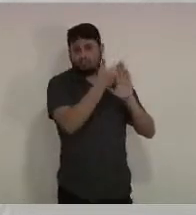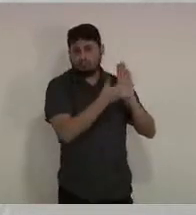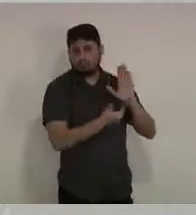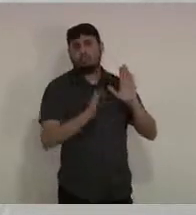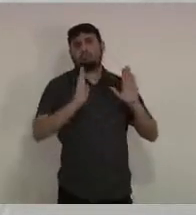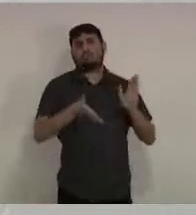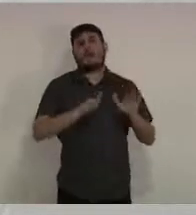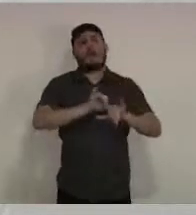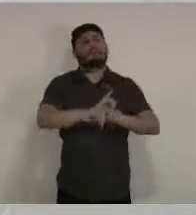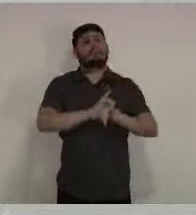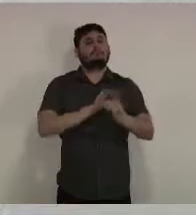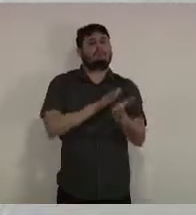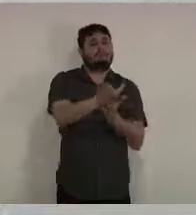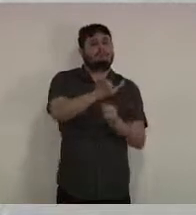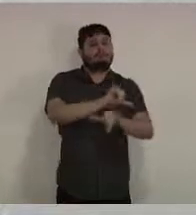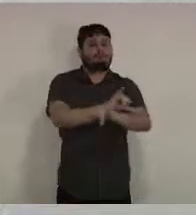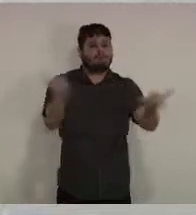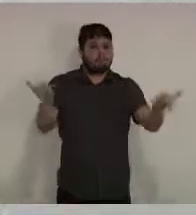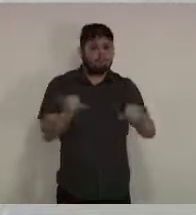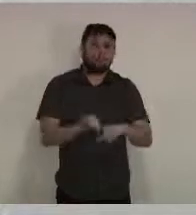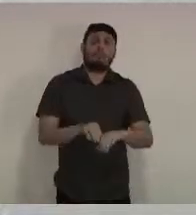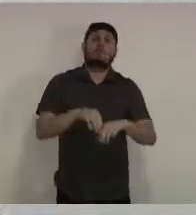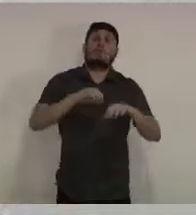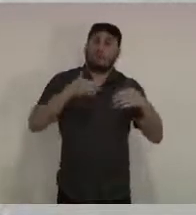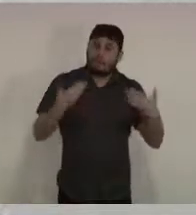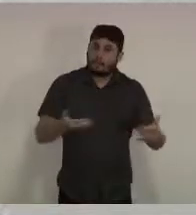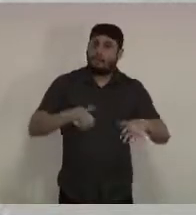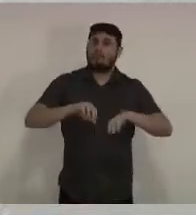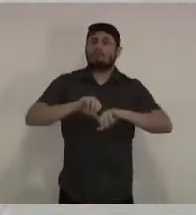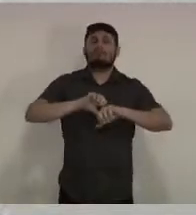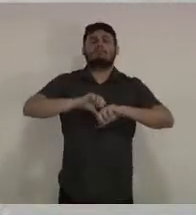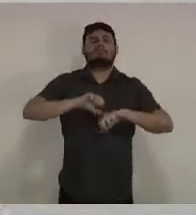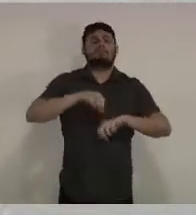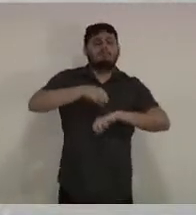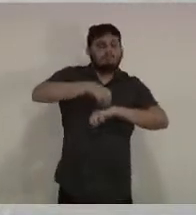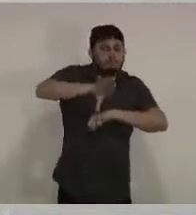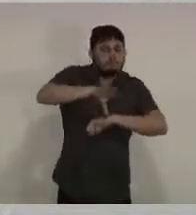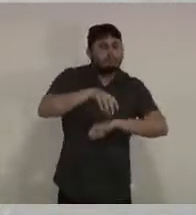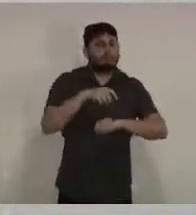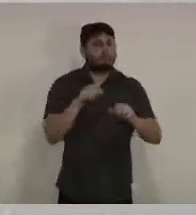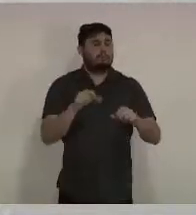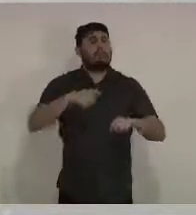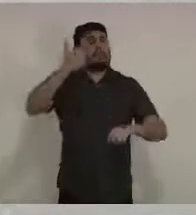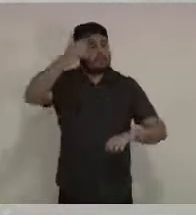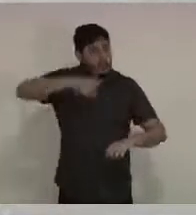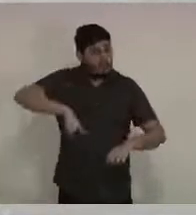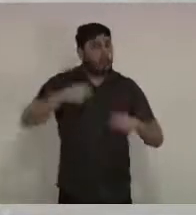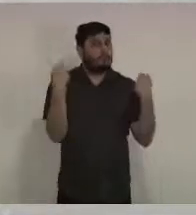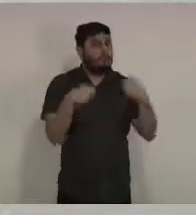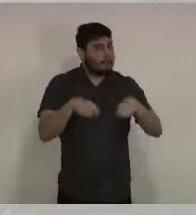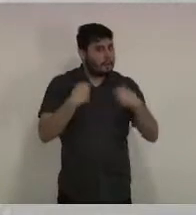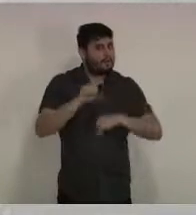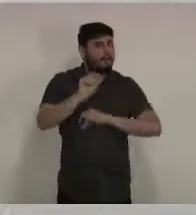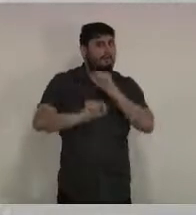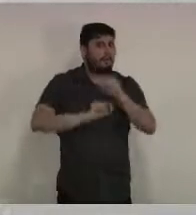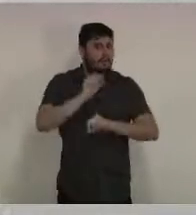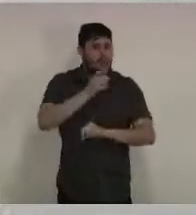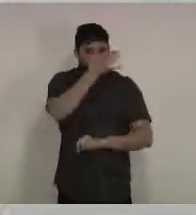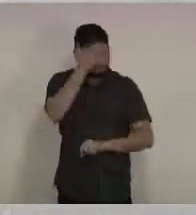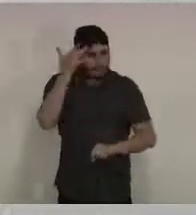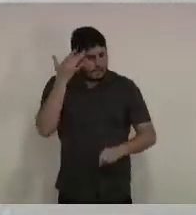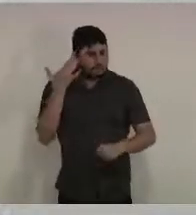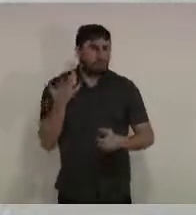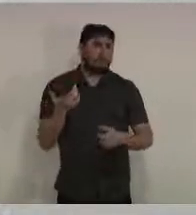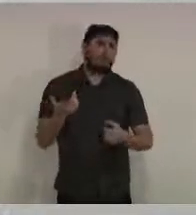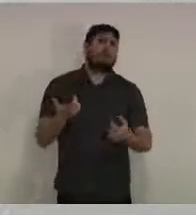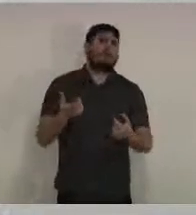reforça, que as pessoas entendam a necessidade que nesse momento a gente precisa ter essa intensificação e que podemos contar com